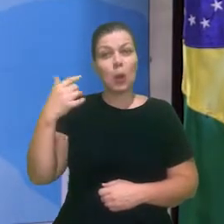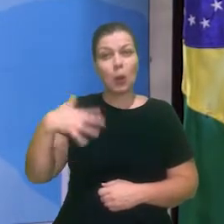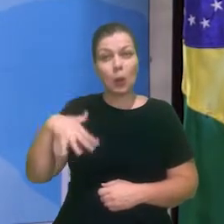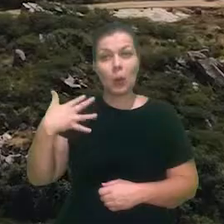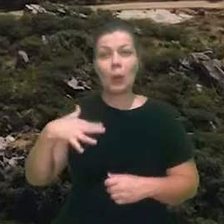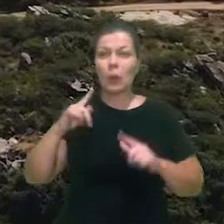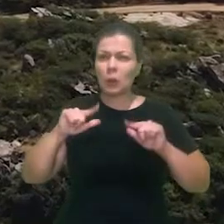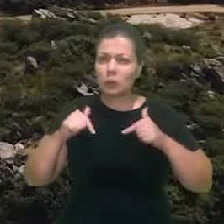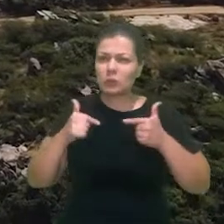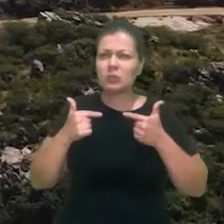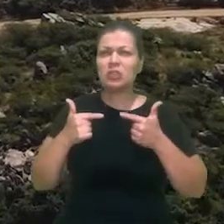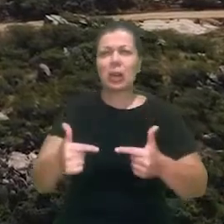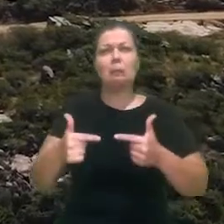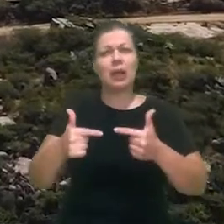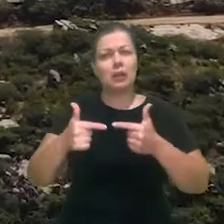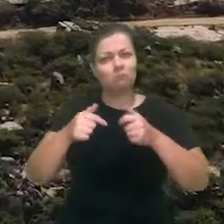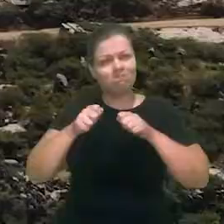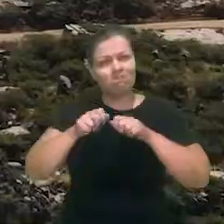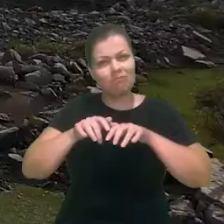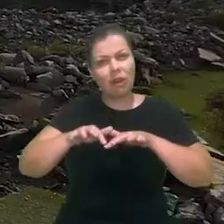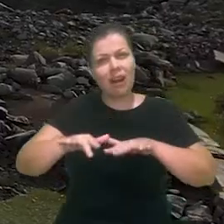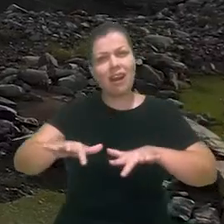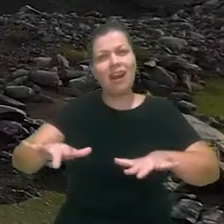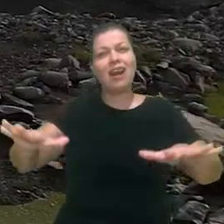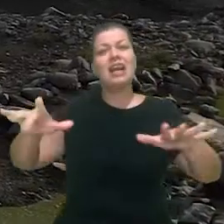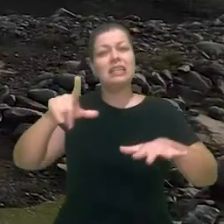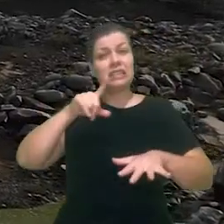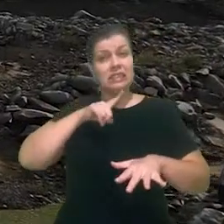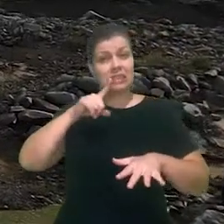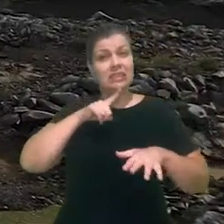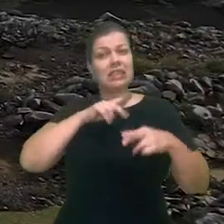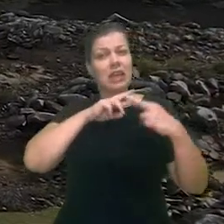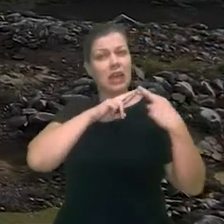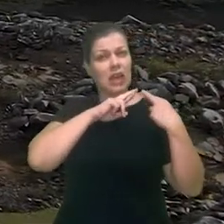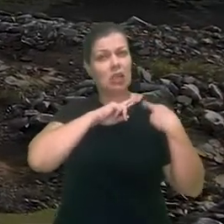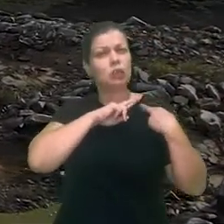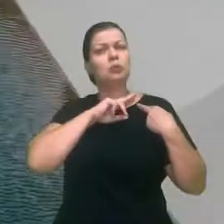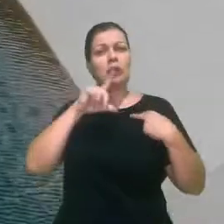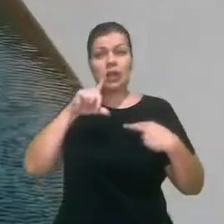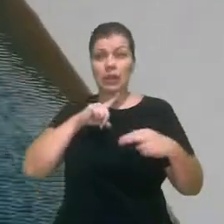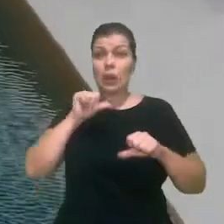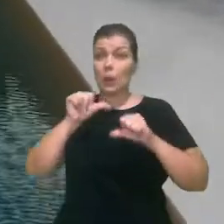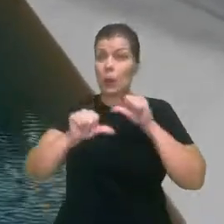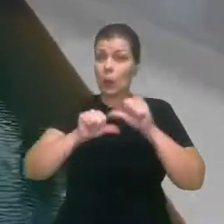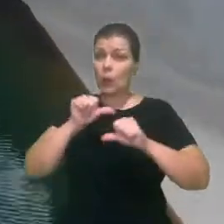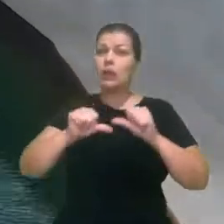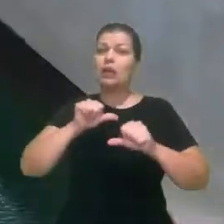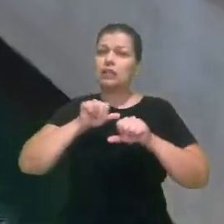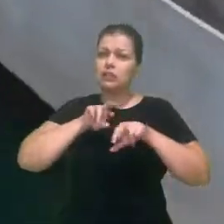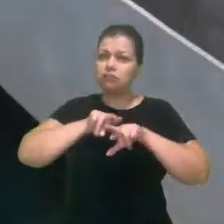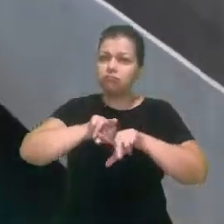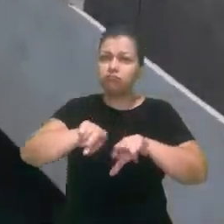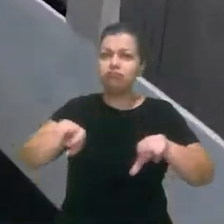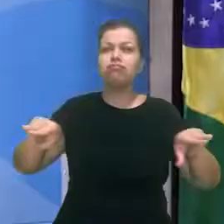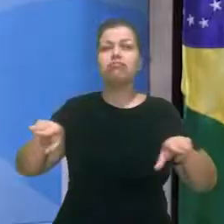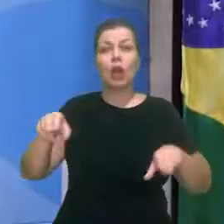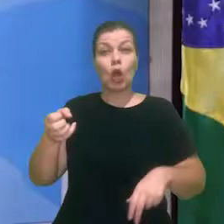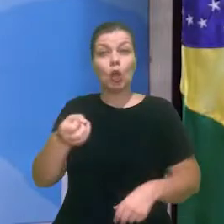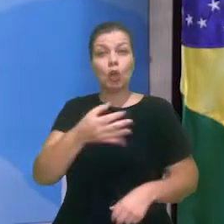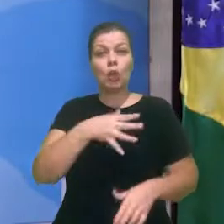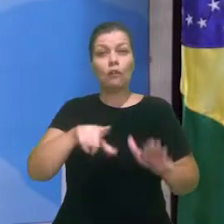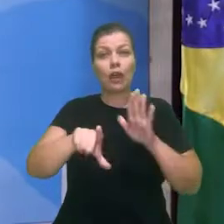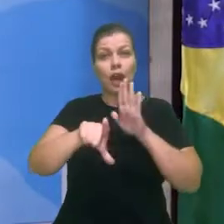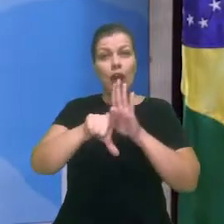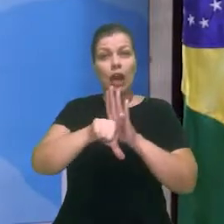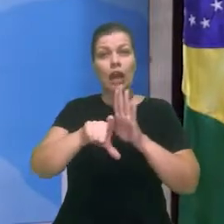e a capilaridade do nosso ministério. Vejam a nossa responsabilidade e as mudanças que estão ocorrendo. Desde o